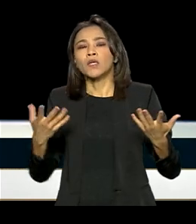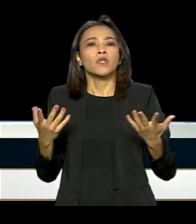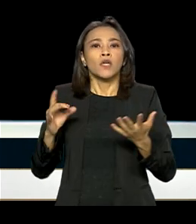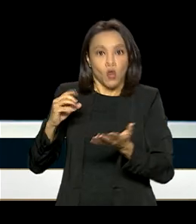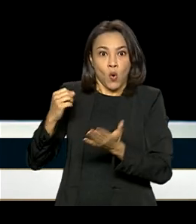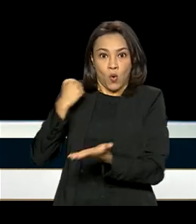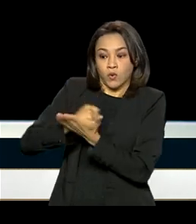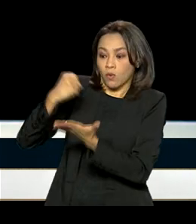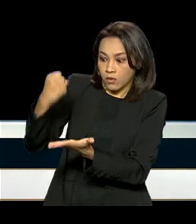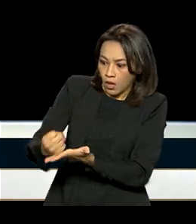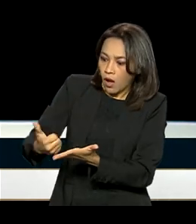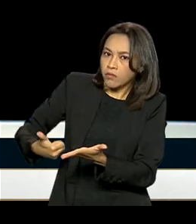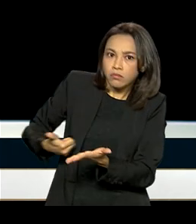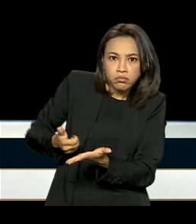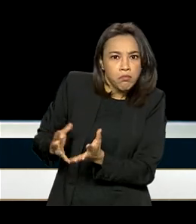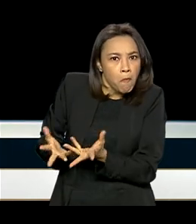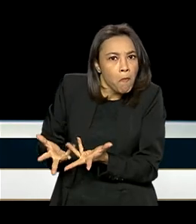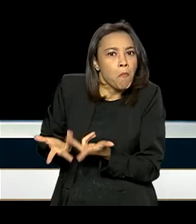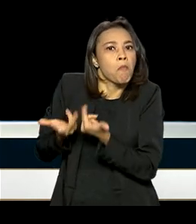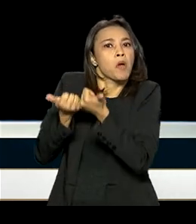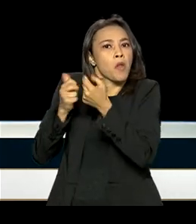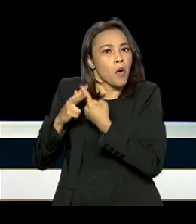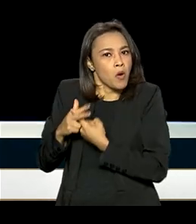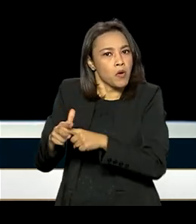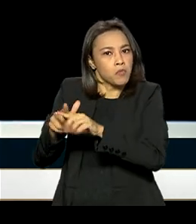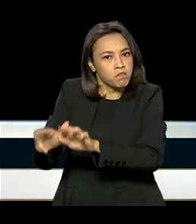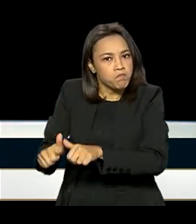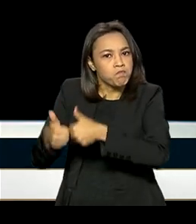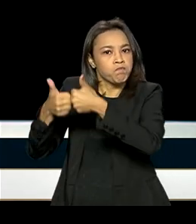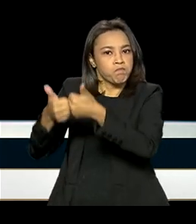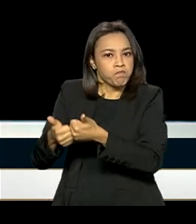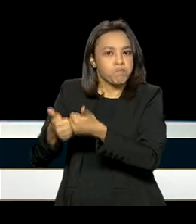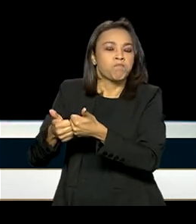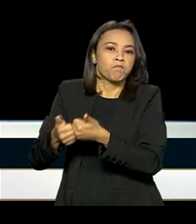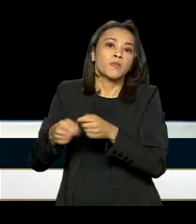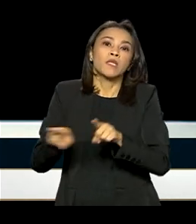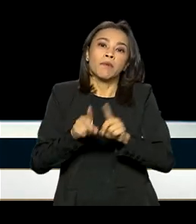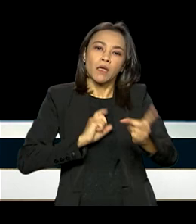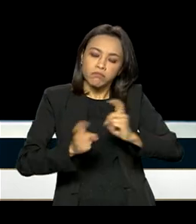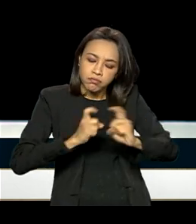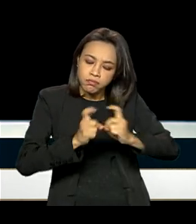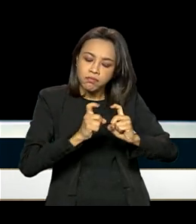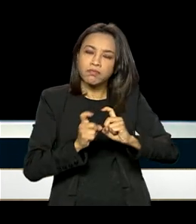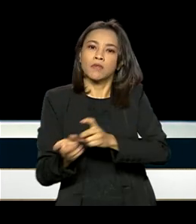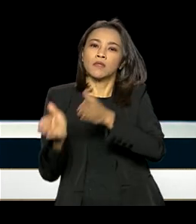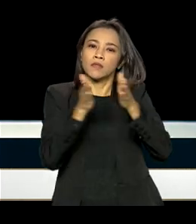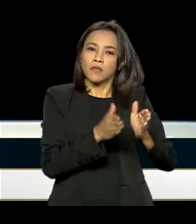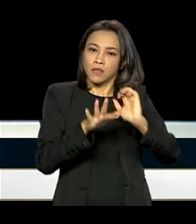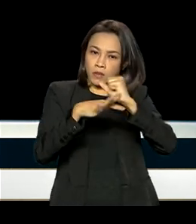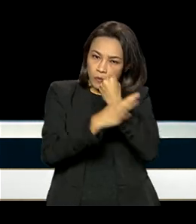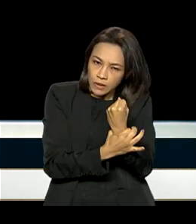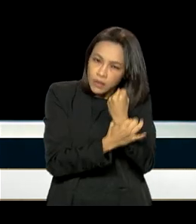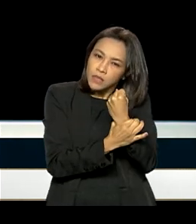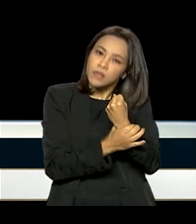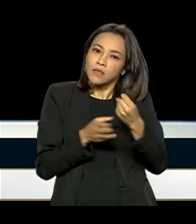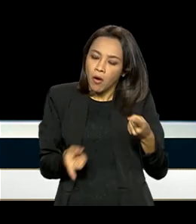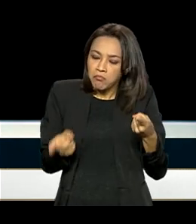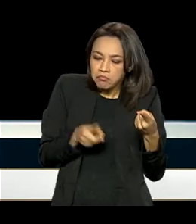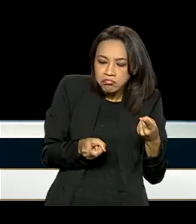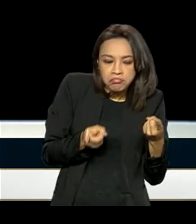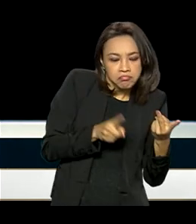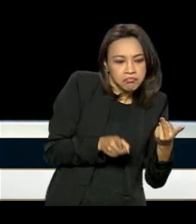contratos, nas melhorias e aprimoramentos, nas questões operacionais, de segurança e tudo mais também,